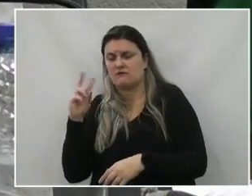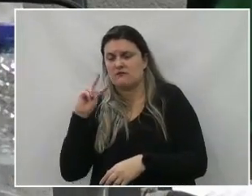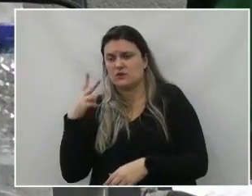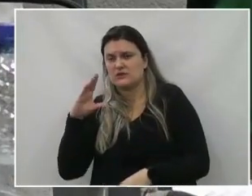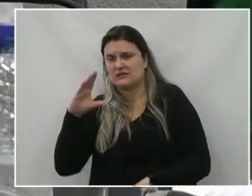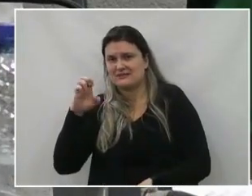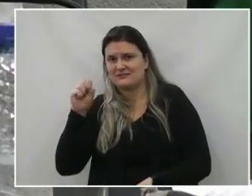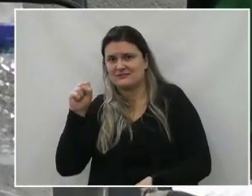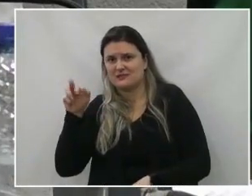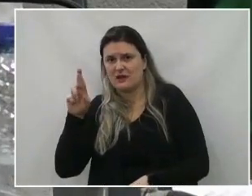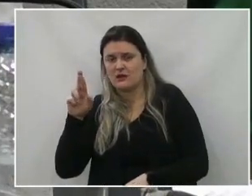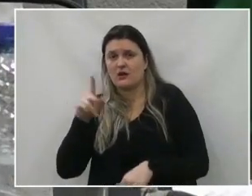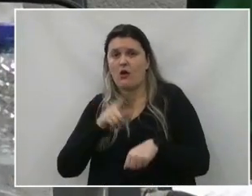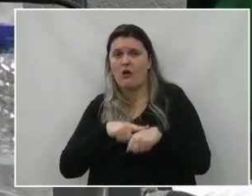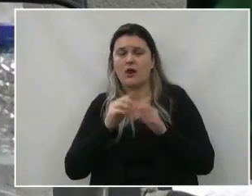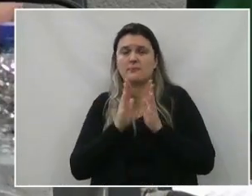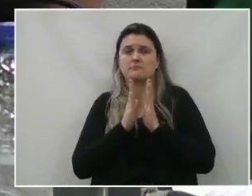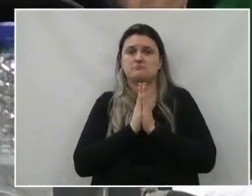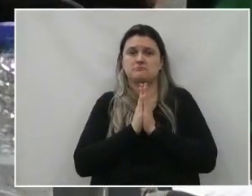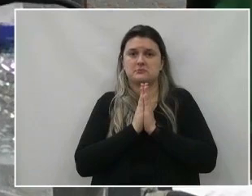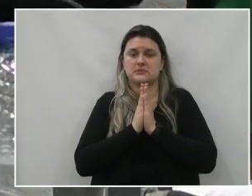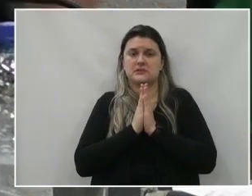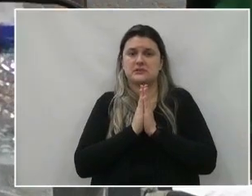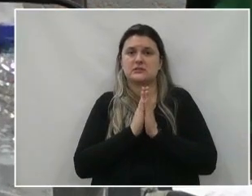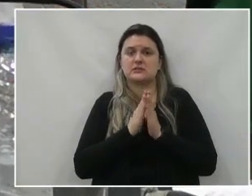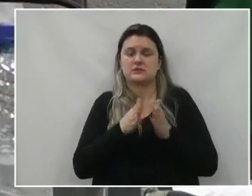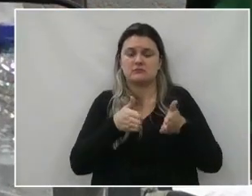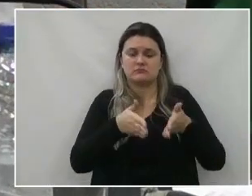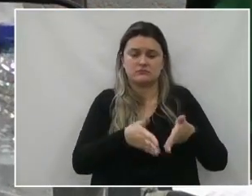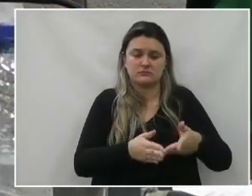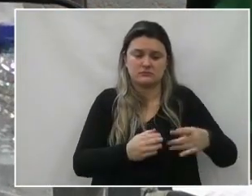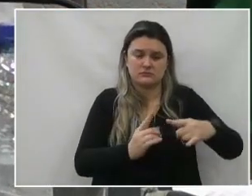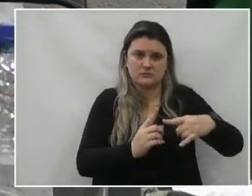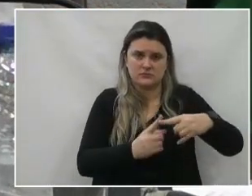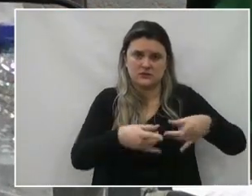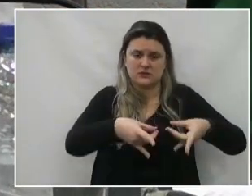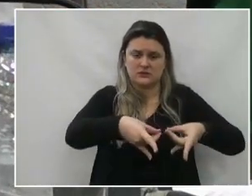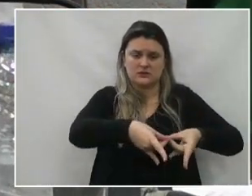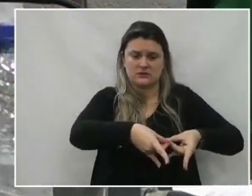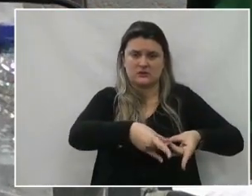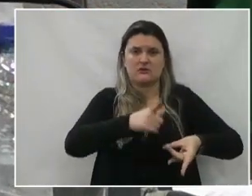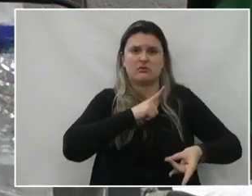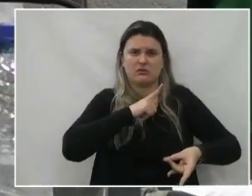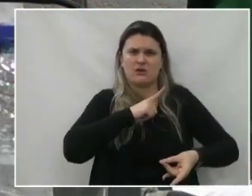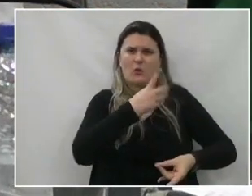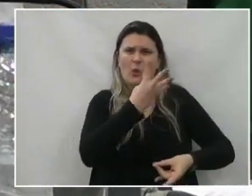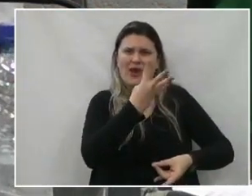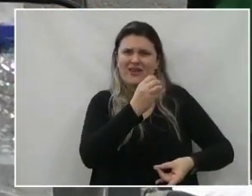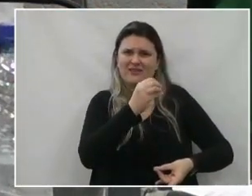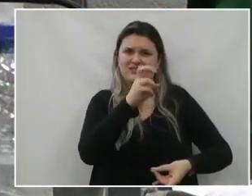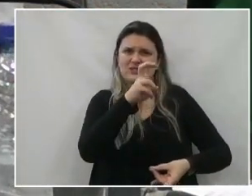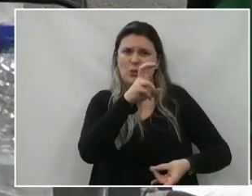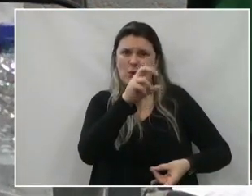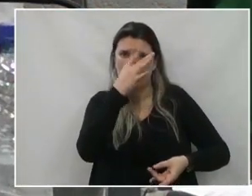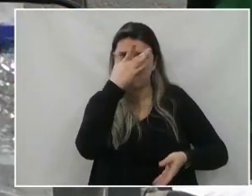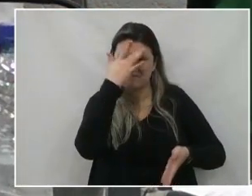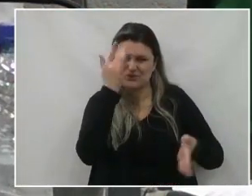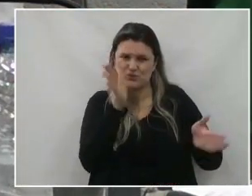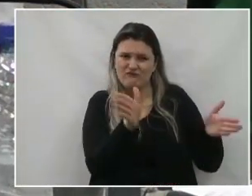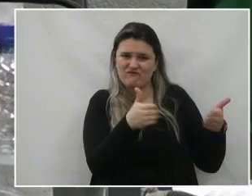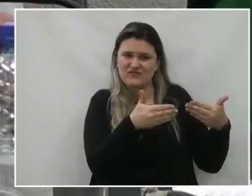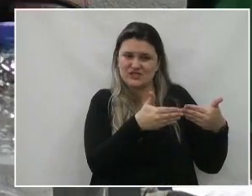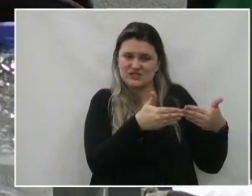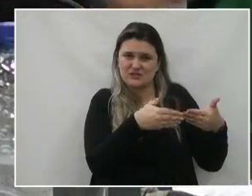Na hora da missa do corpo presente, ou do culto do corpo presente, nós temos lá 40, 50 pessoas lá dentro, num espaço fechado.